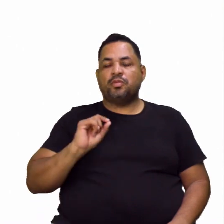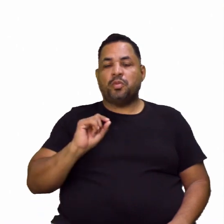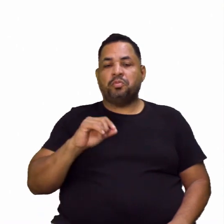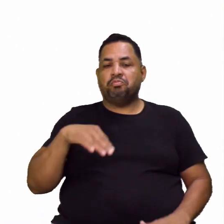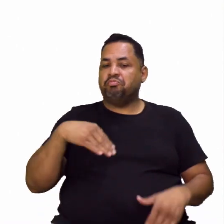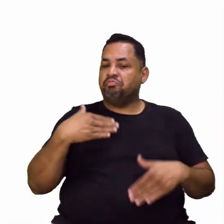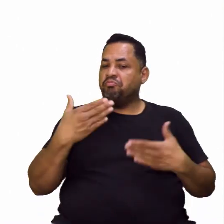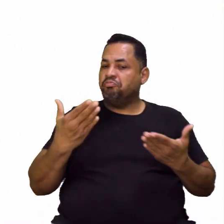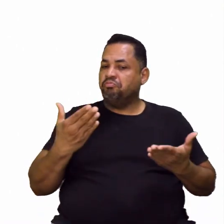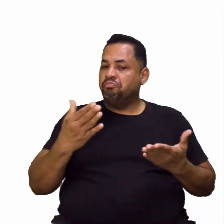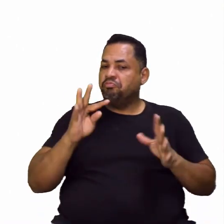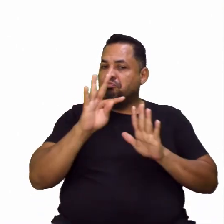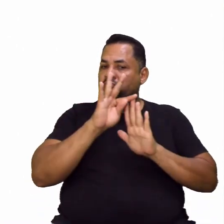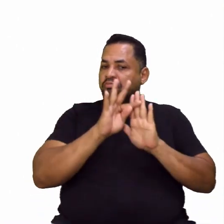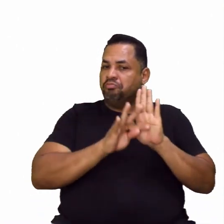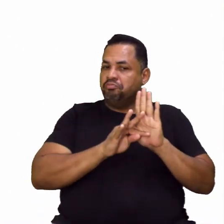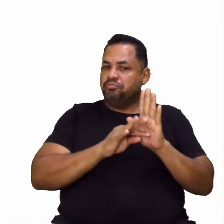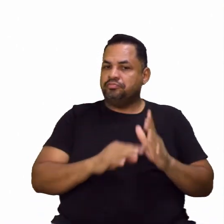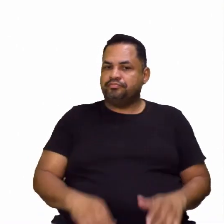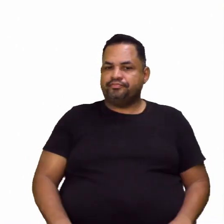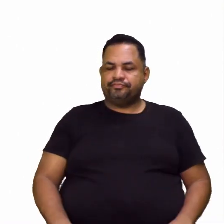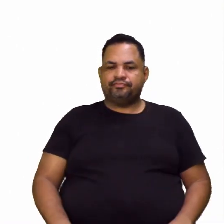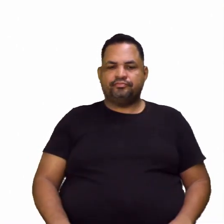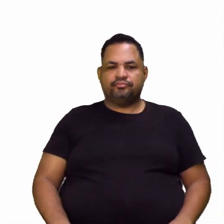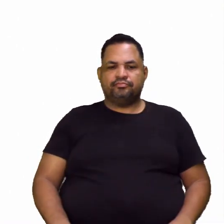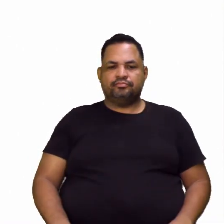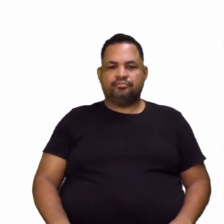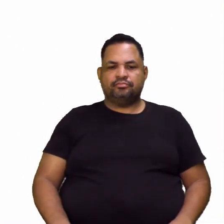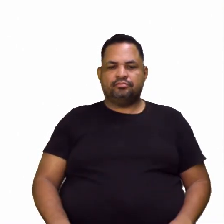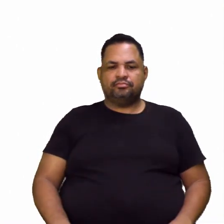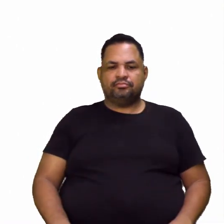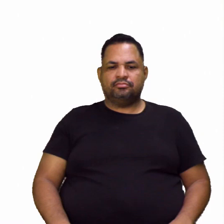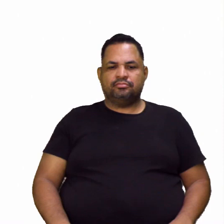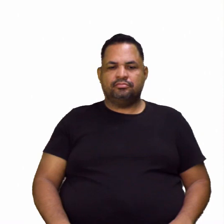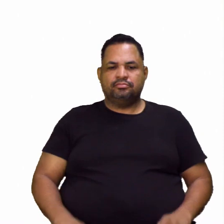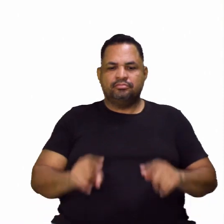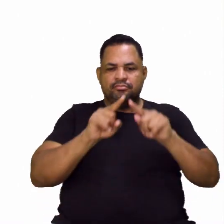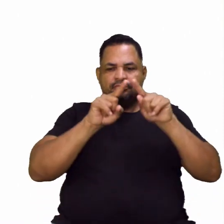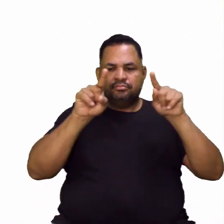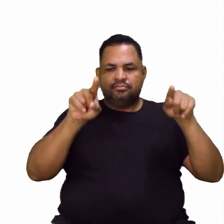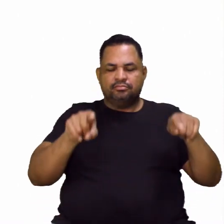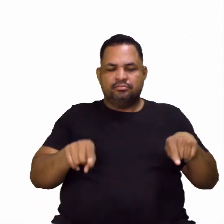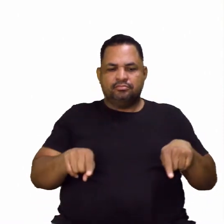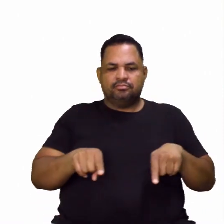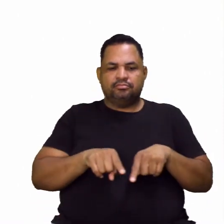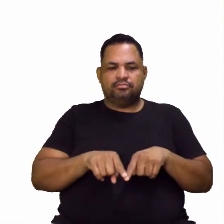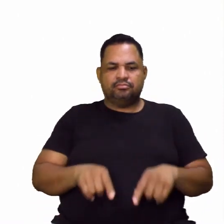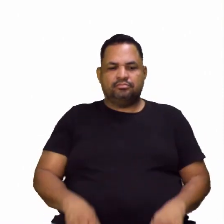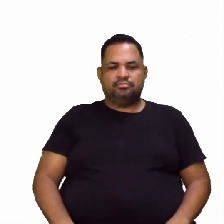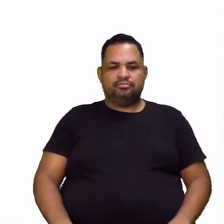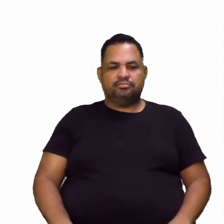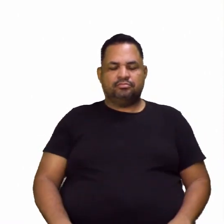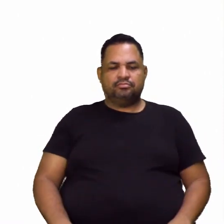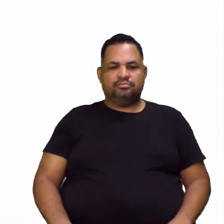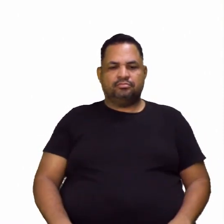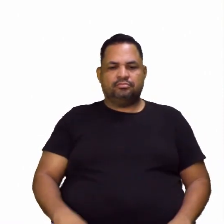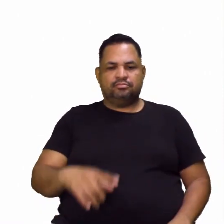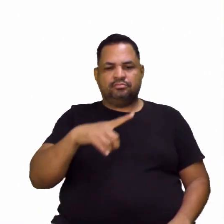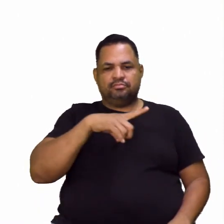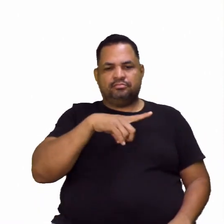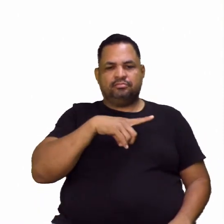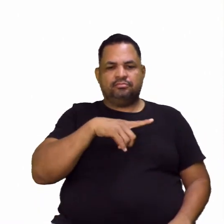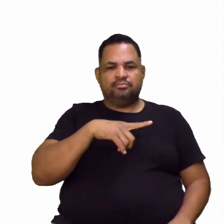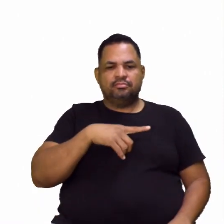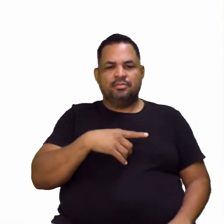Amadinha? Cadê? É esse mesmo, essa obra, essa tela aqui, né? Que tem o tema, a